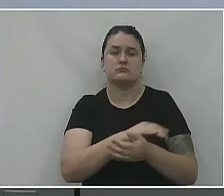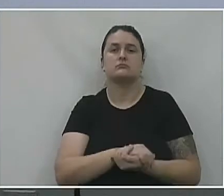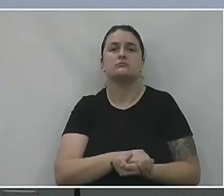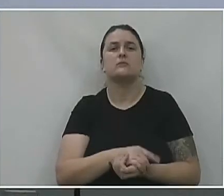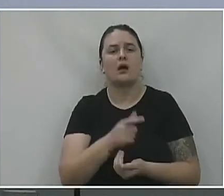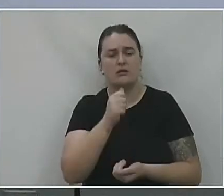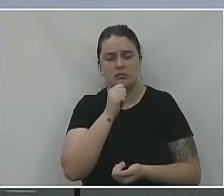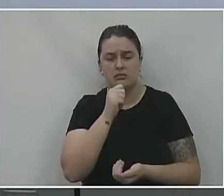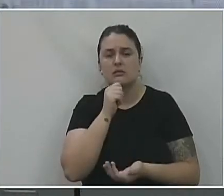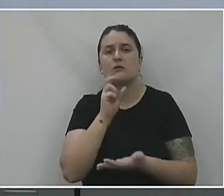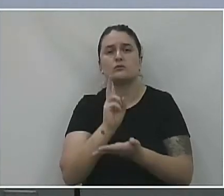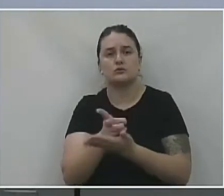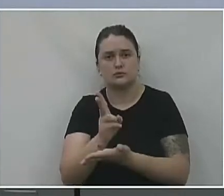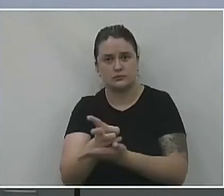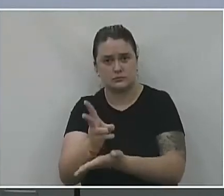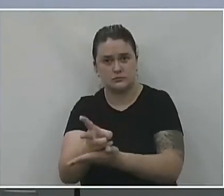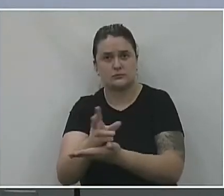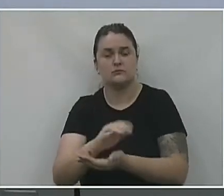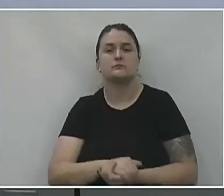Isso continua.